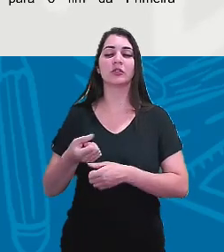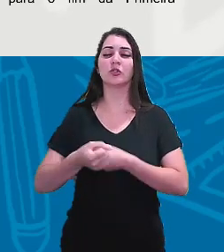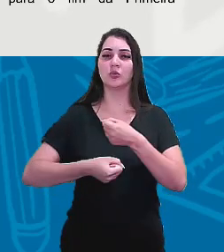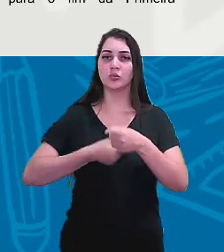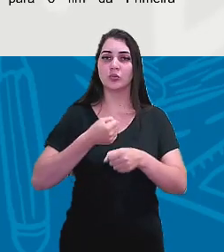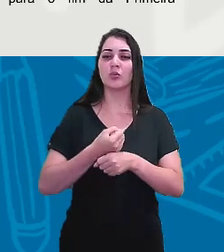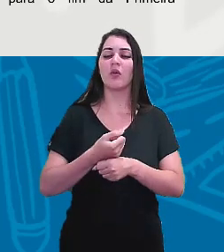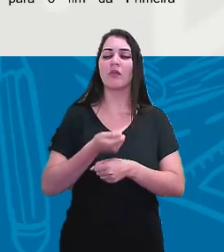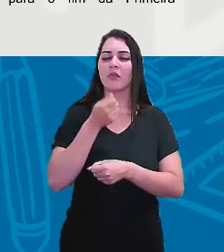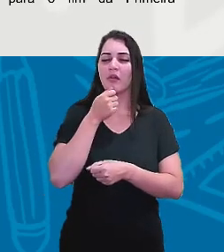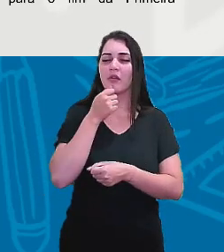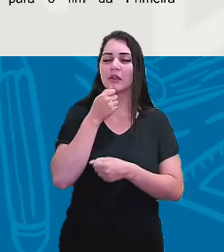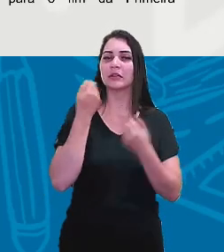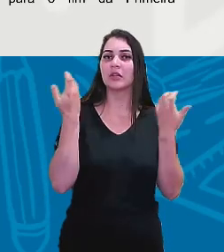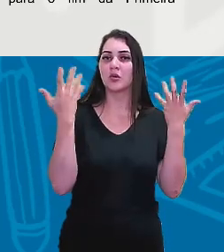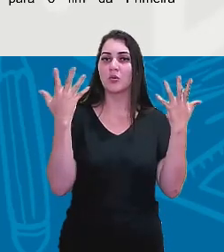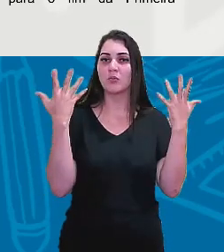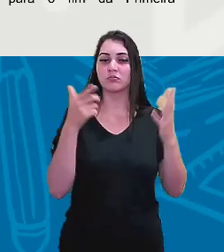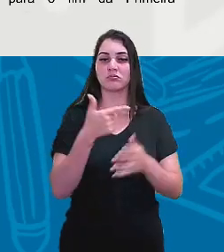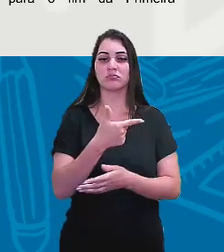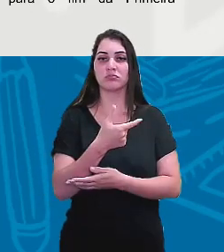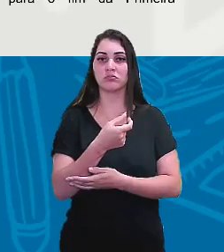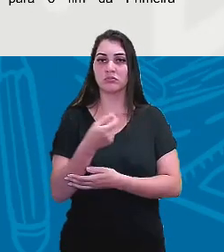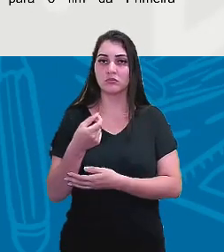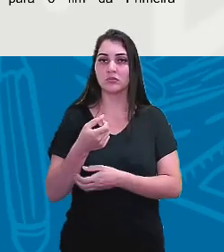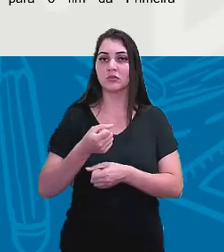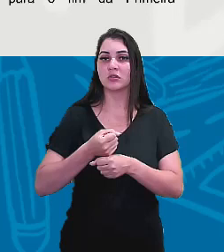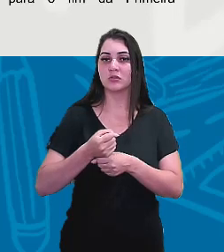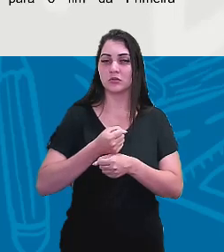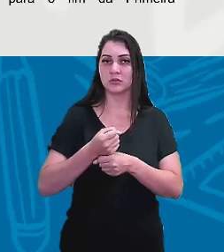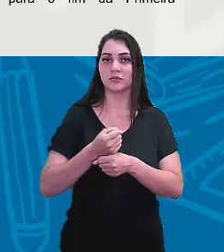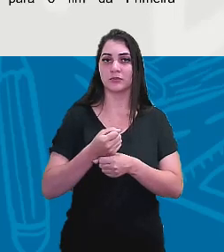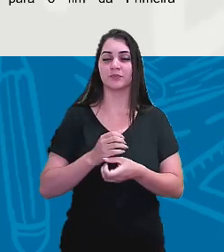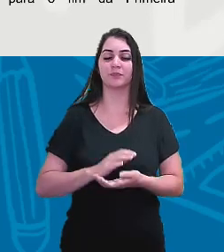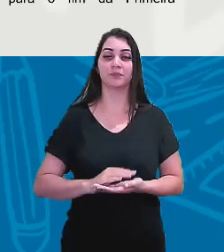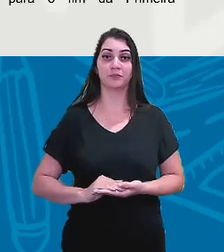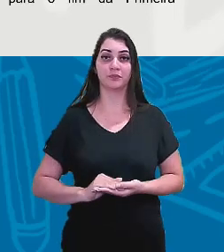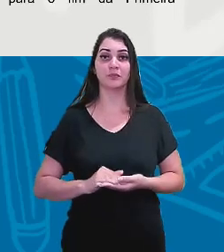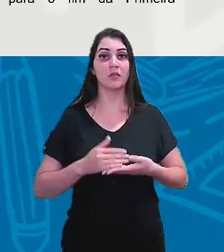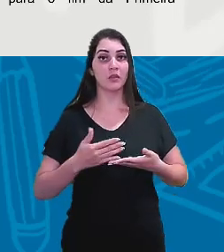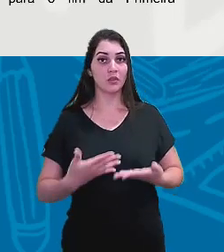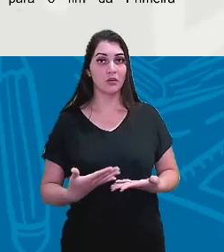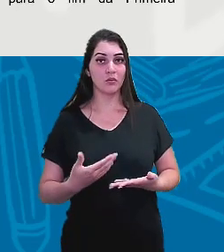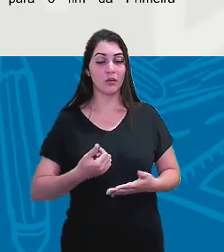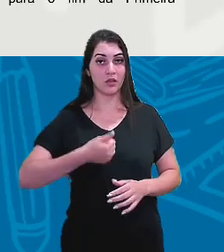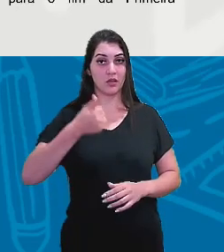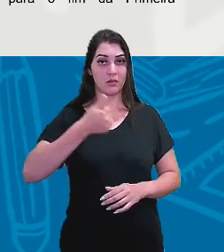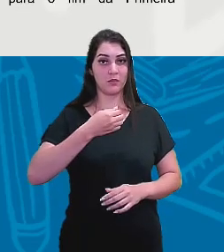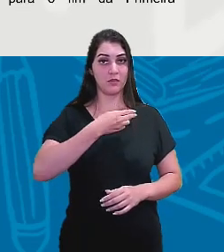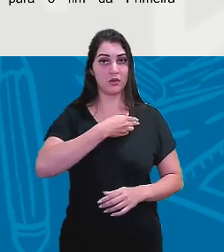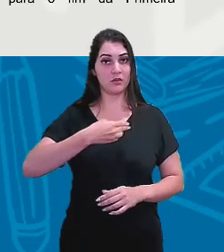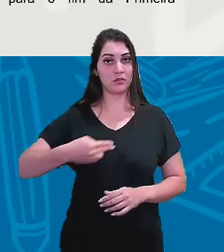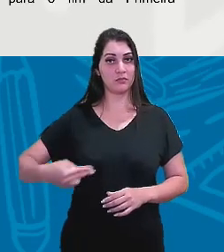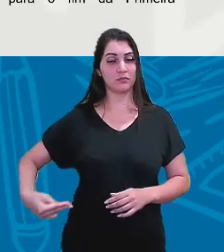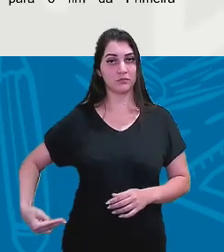comemorando 200 anos de sua consolidação. Então, a Primeira República,